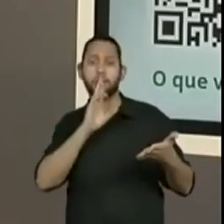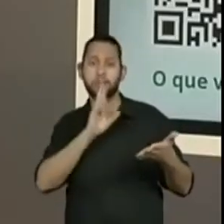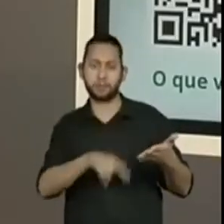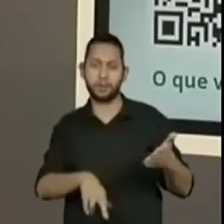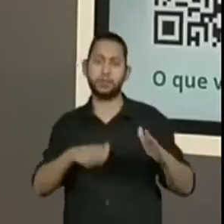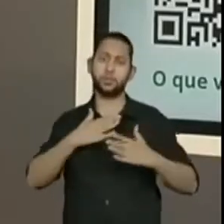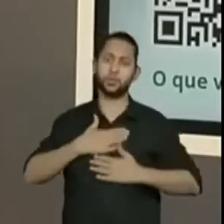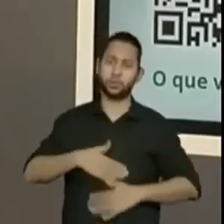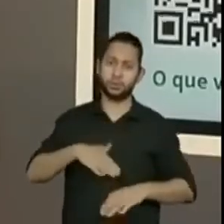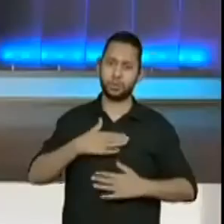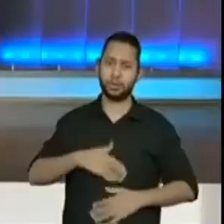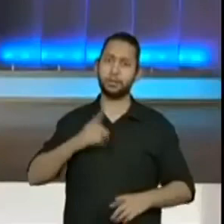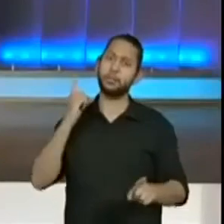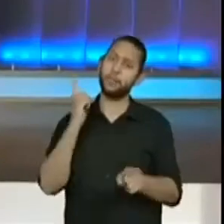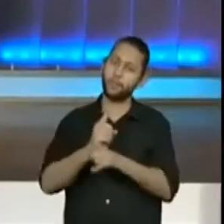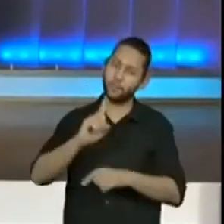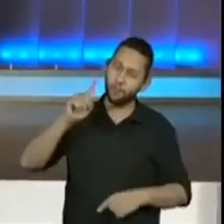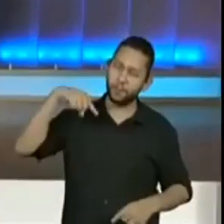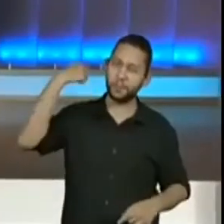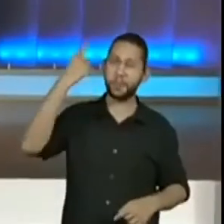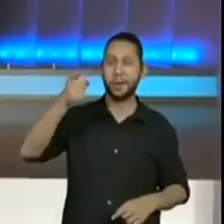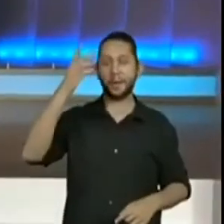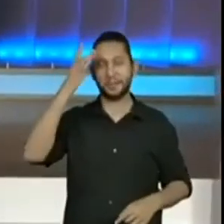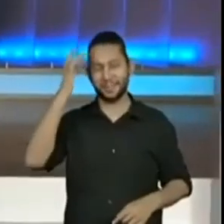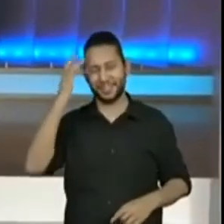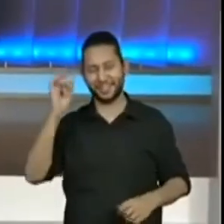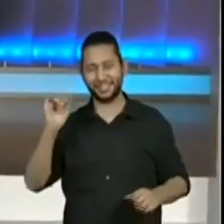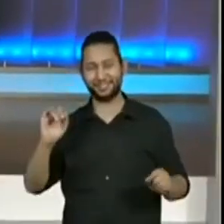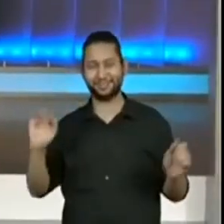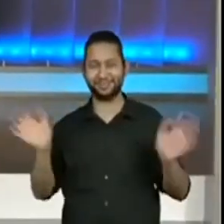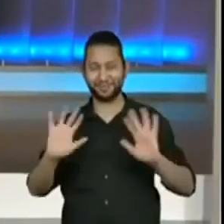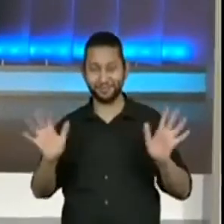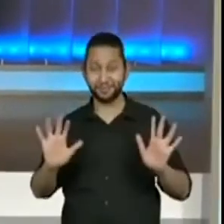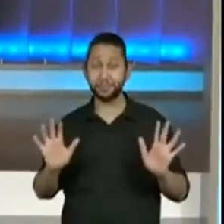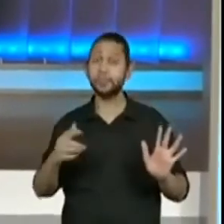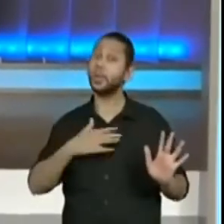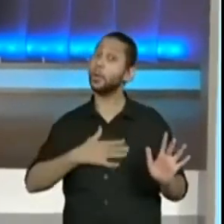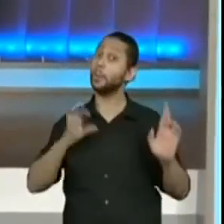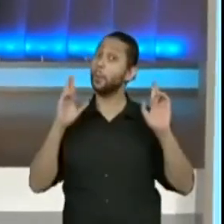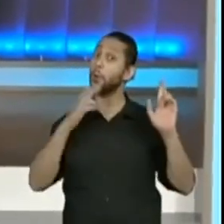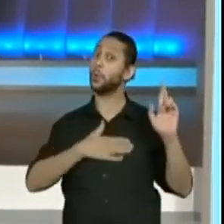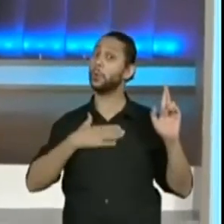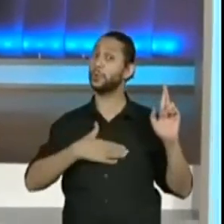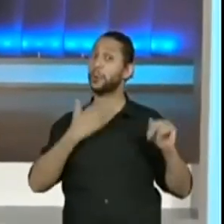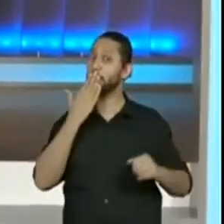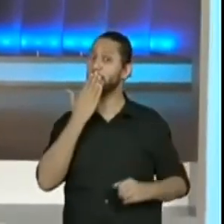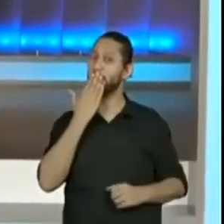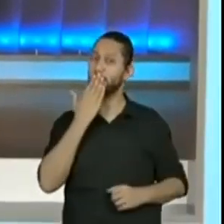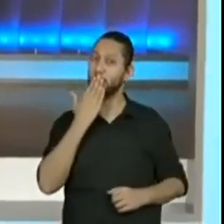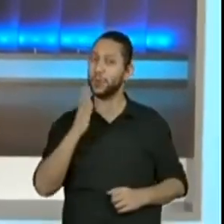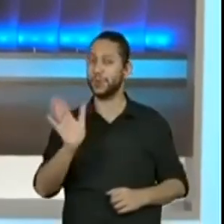Descanse, que a gente vai voltar amanhã. Eu espero que vocês tenham gostado. Beijão para todo mundo. Tchau, tchau.